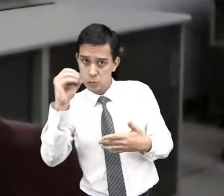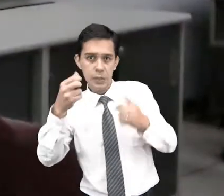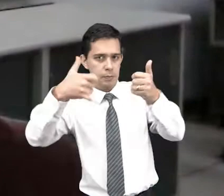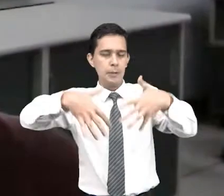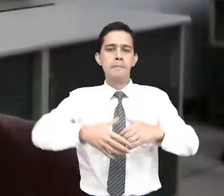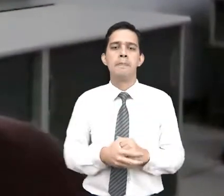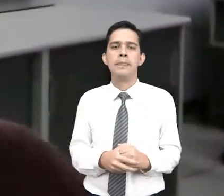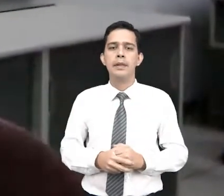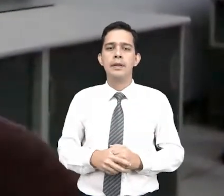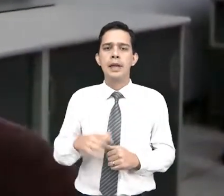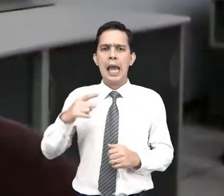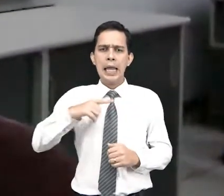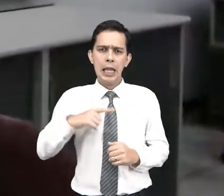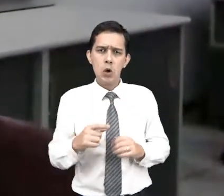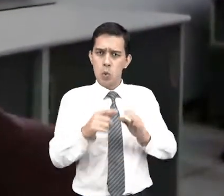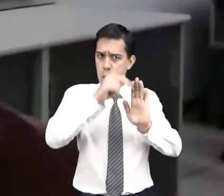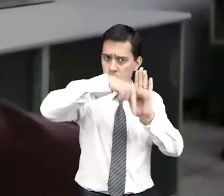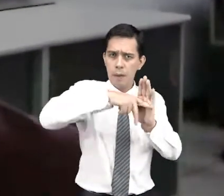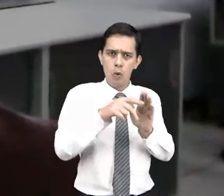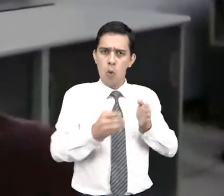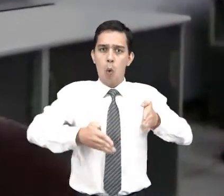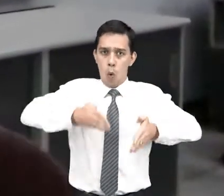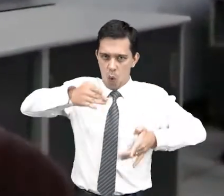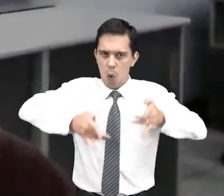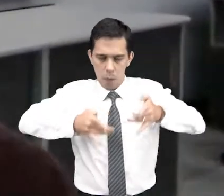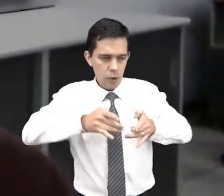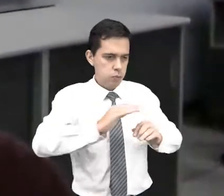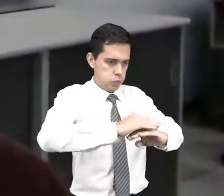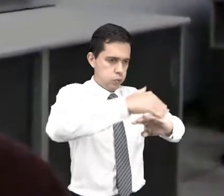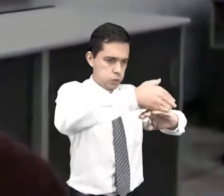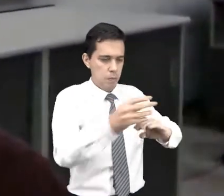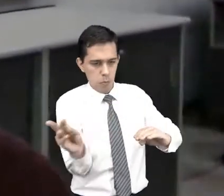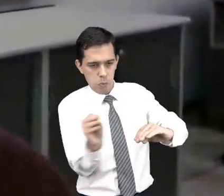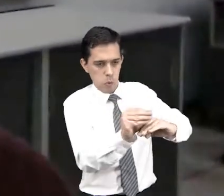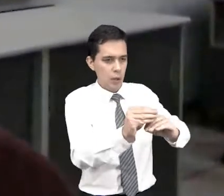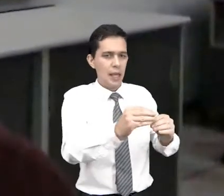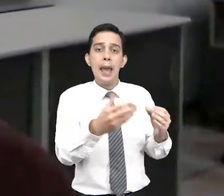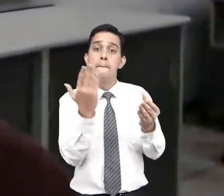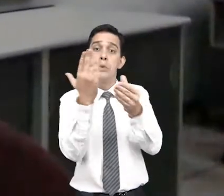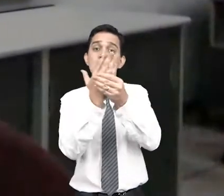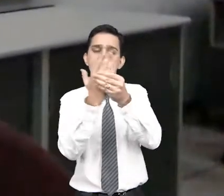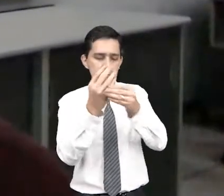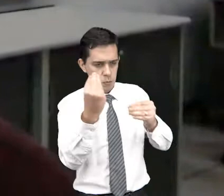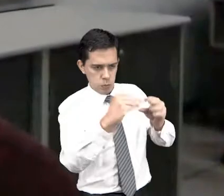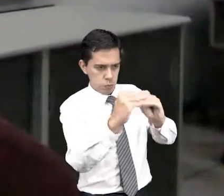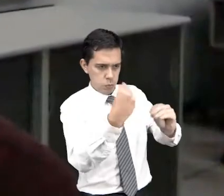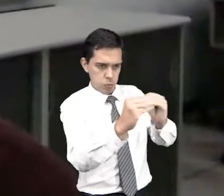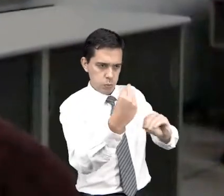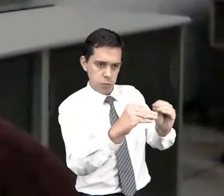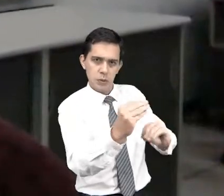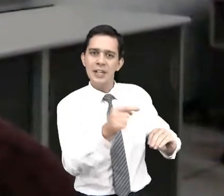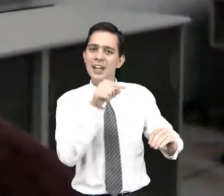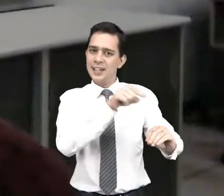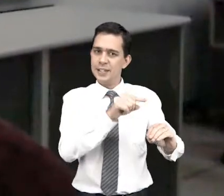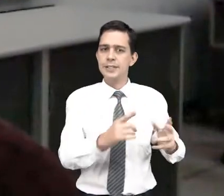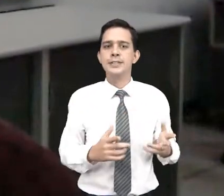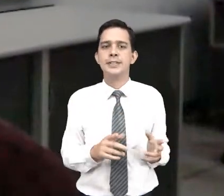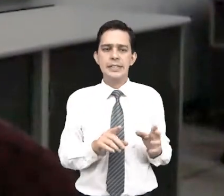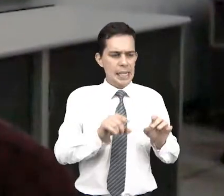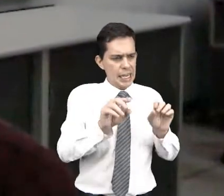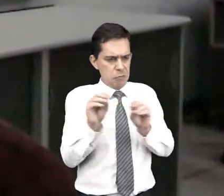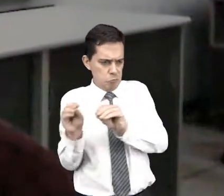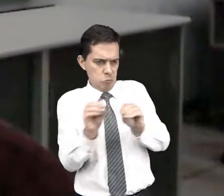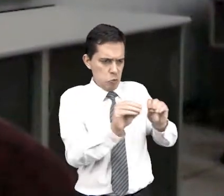foi bastante utilizado para migração de processos, que a gente tinha um sistema legado com a implantação do processo judicial eletrônico,